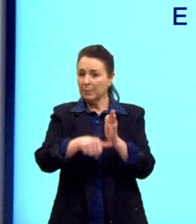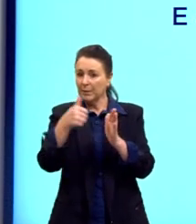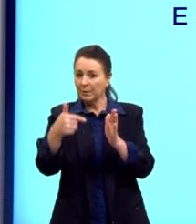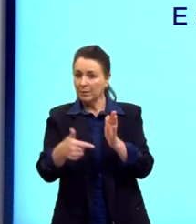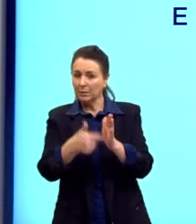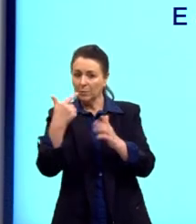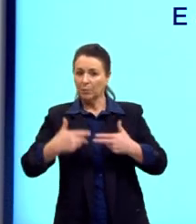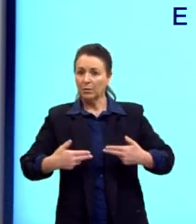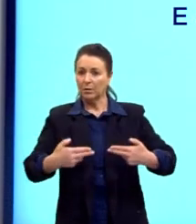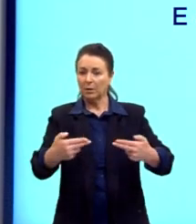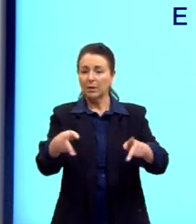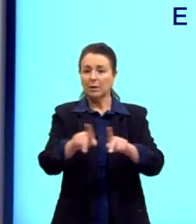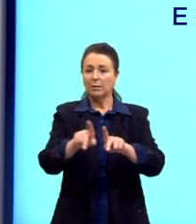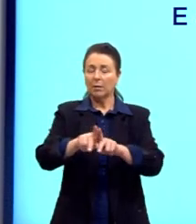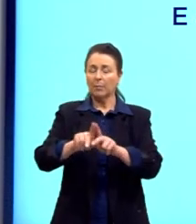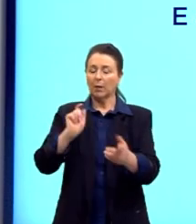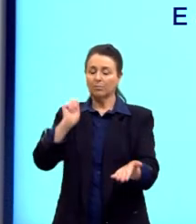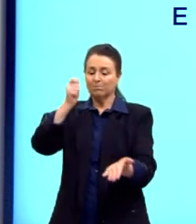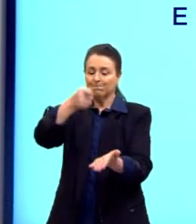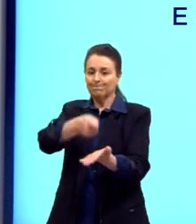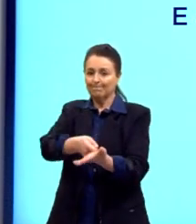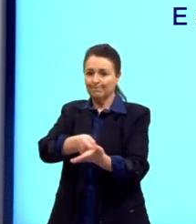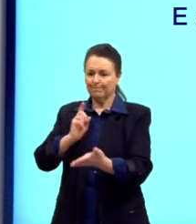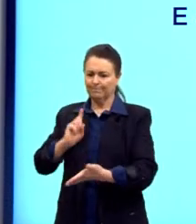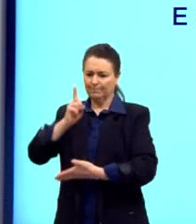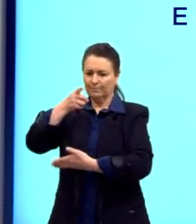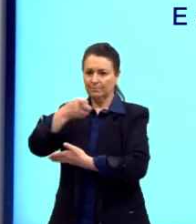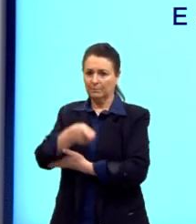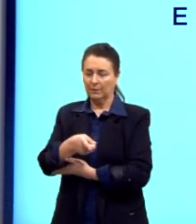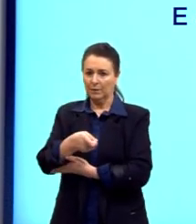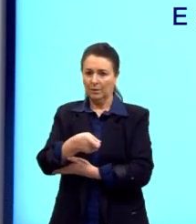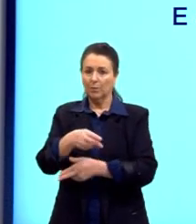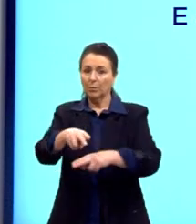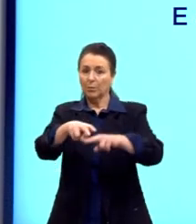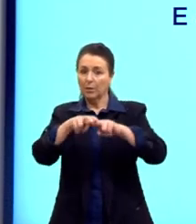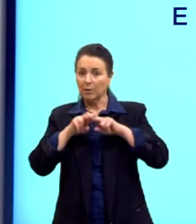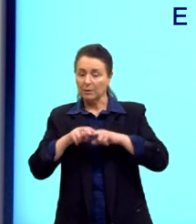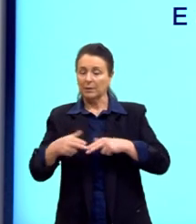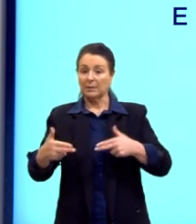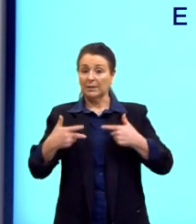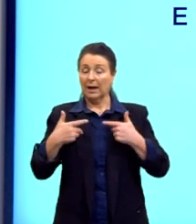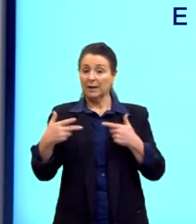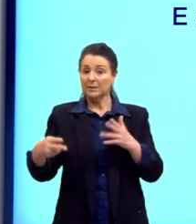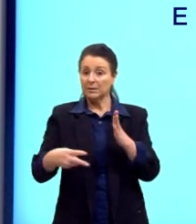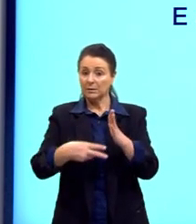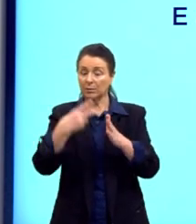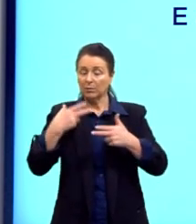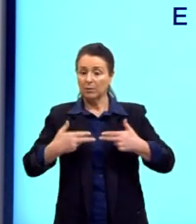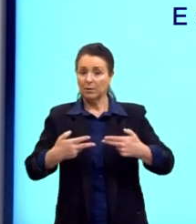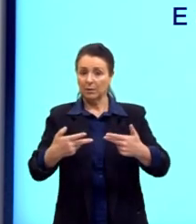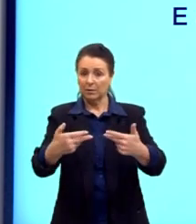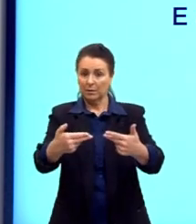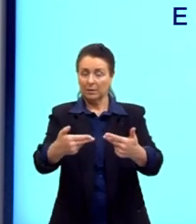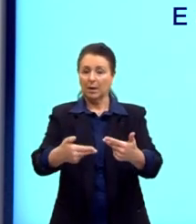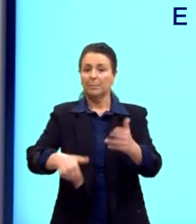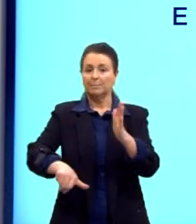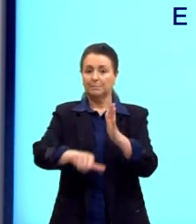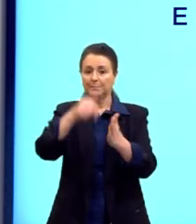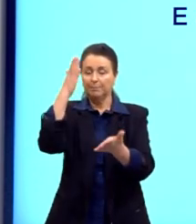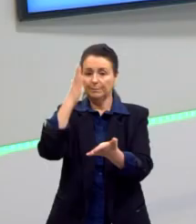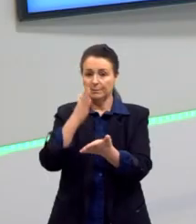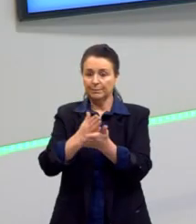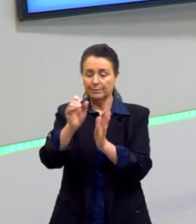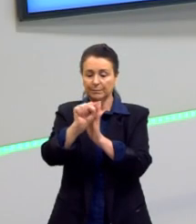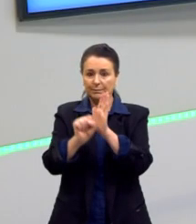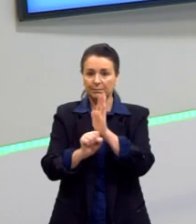que são uma das grandes causas da Segunda Guerra Mundial. Os dois principais conflitos da primeira metade do século